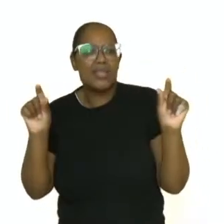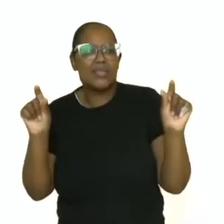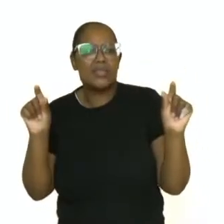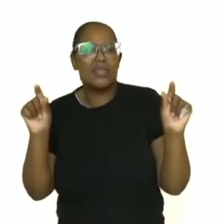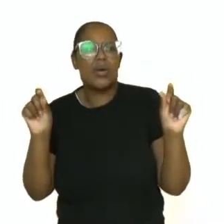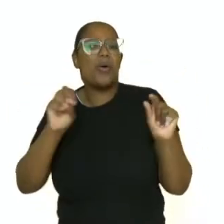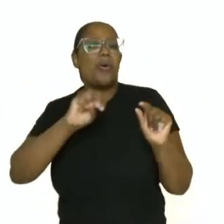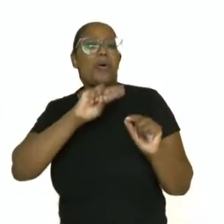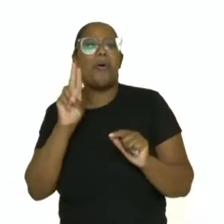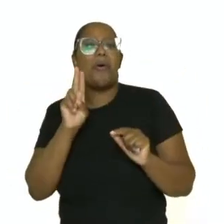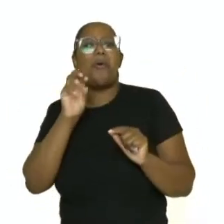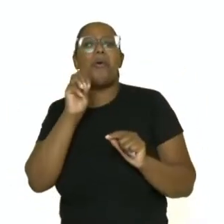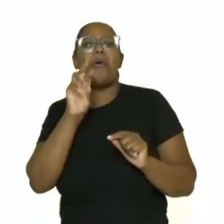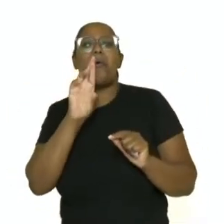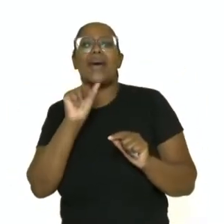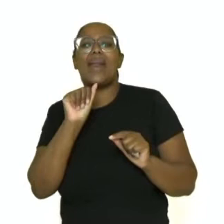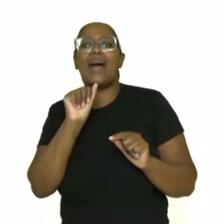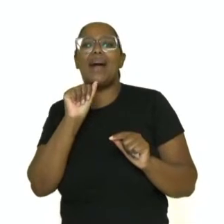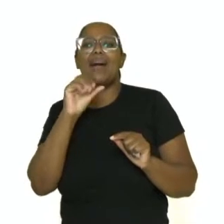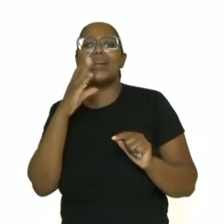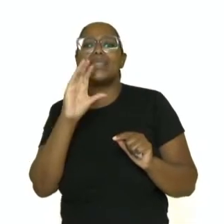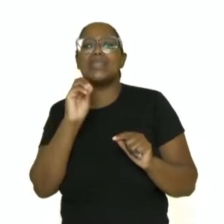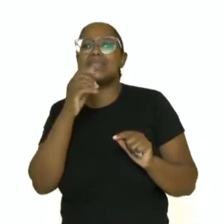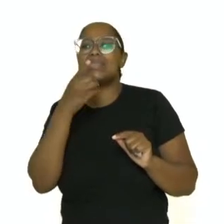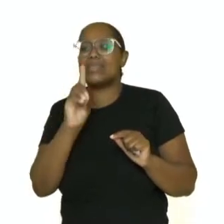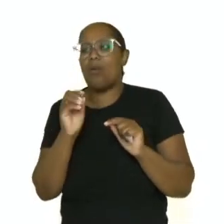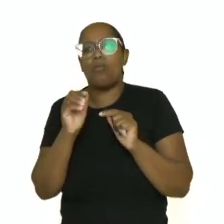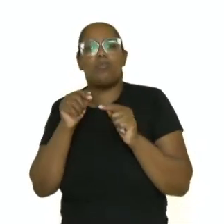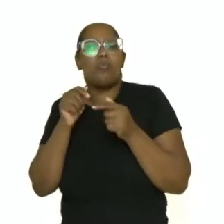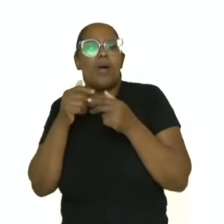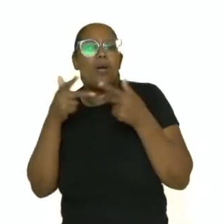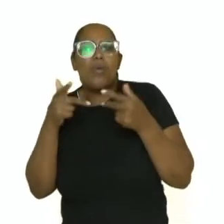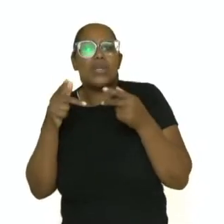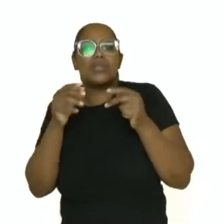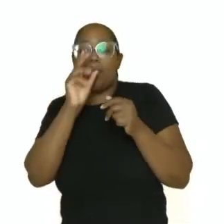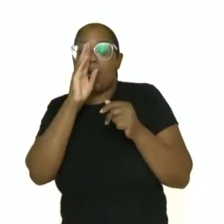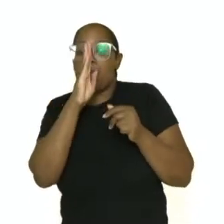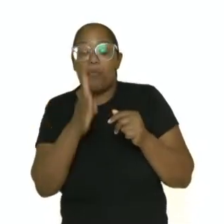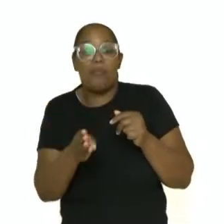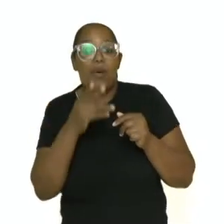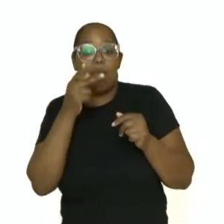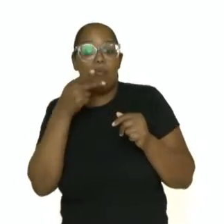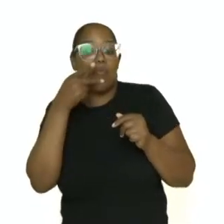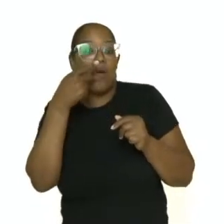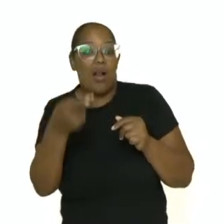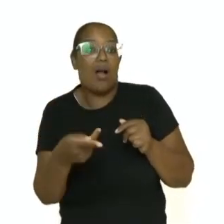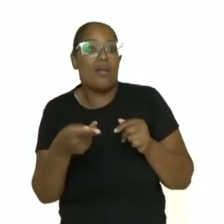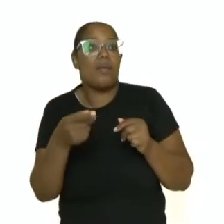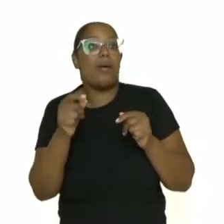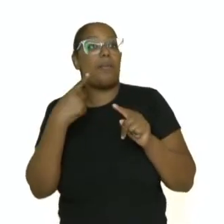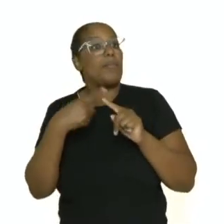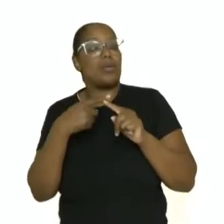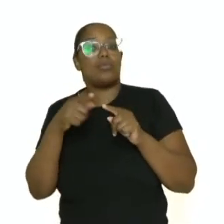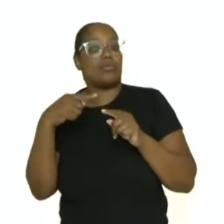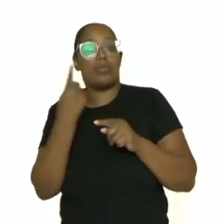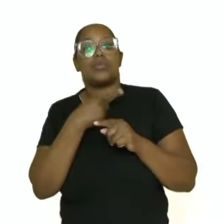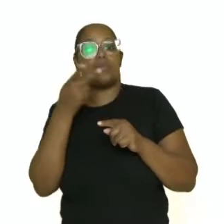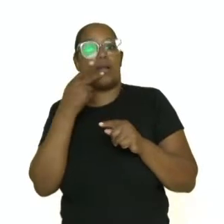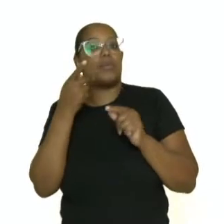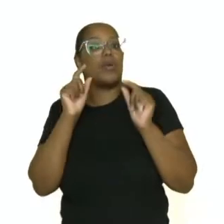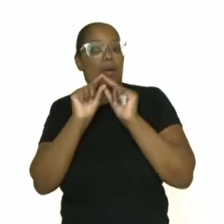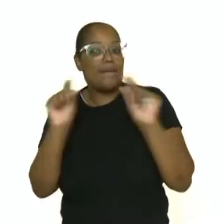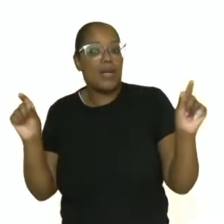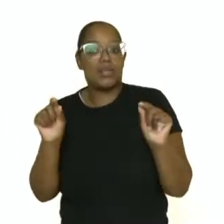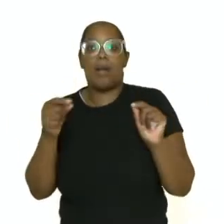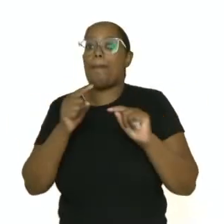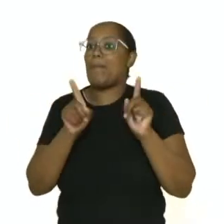Mas não é a oração, né? Então, aqui, ó. Queimadas nunca é uma frase, certo? Concordamos nisso. Mas não